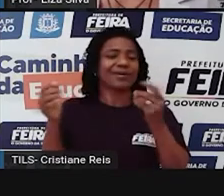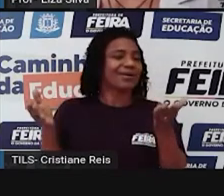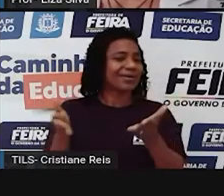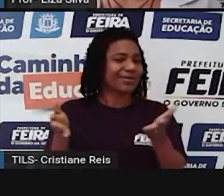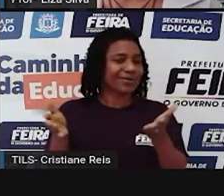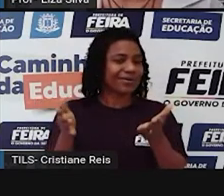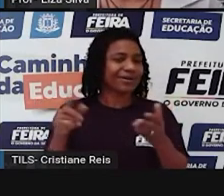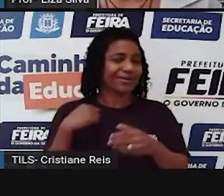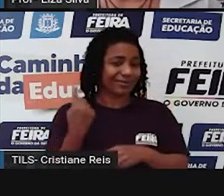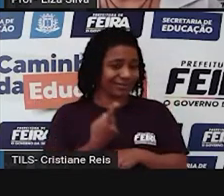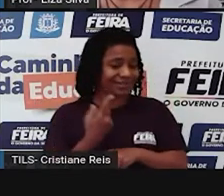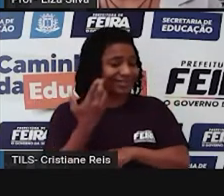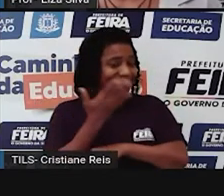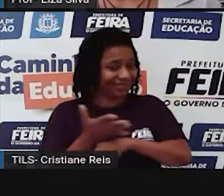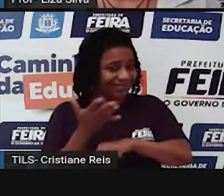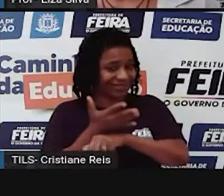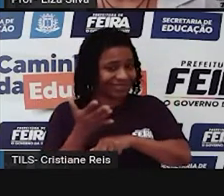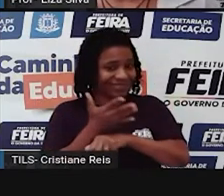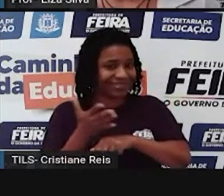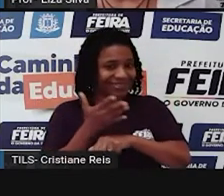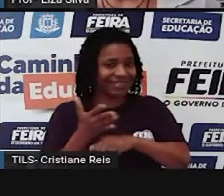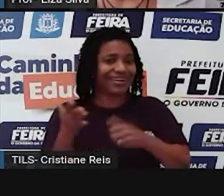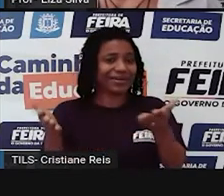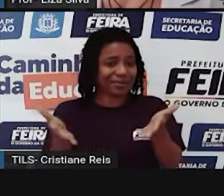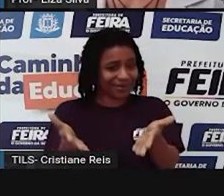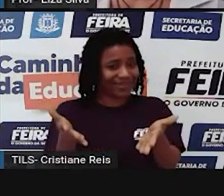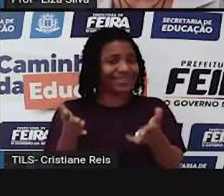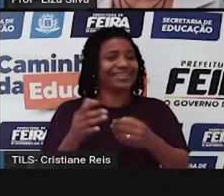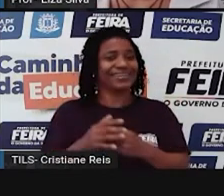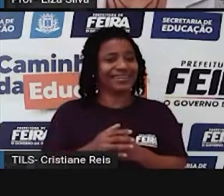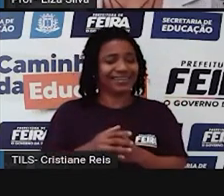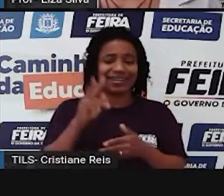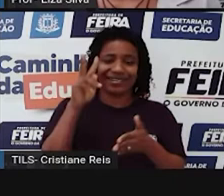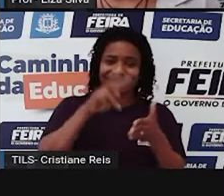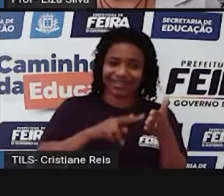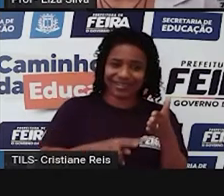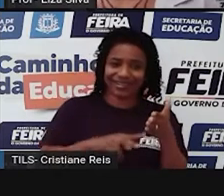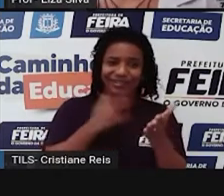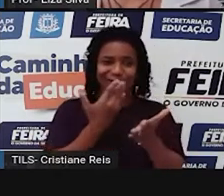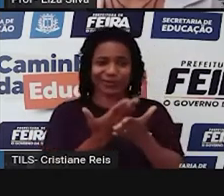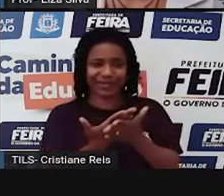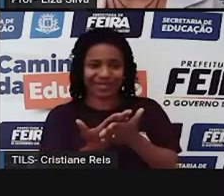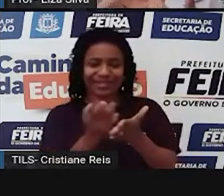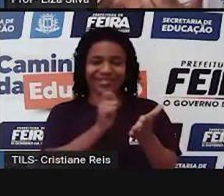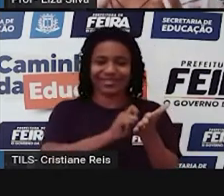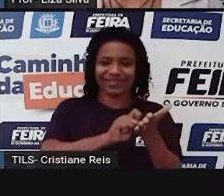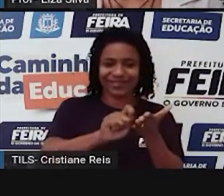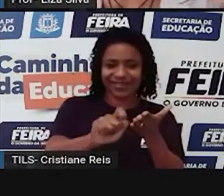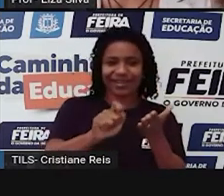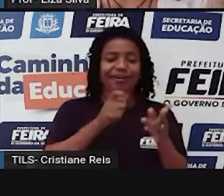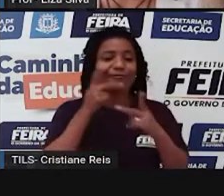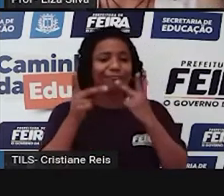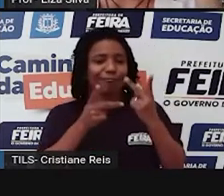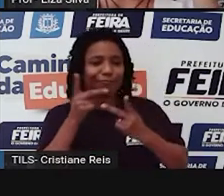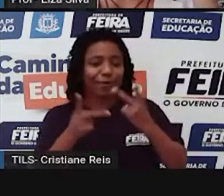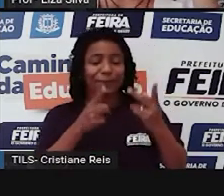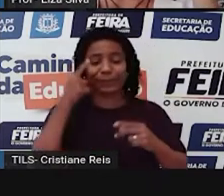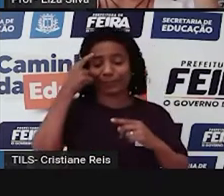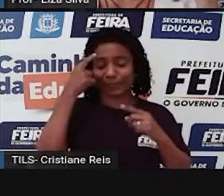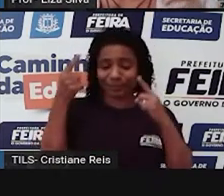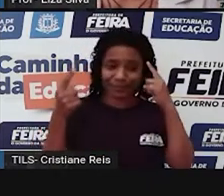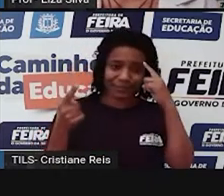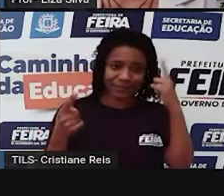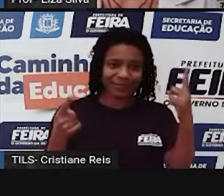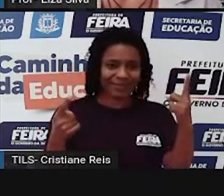praticando algumas ações durante a nossa aula. Ler, estudar, escrever, falar, pensar,